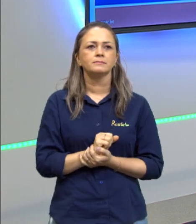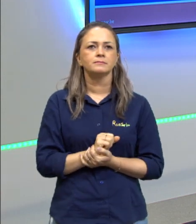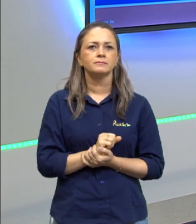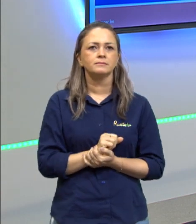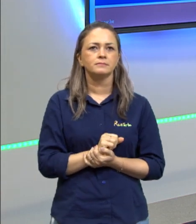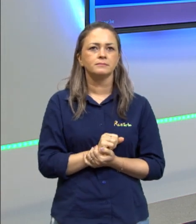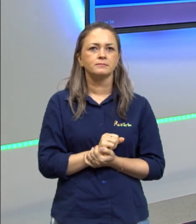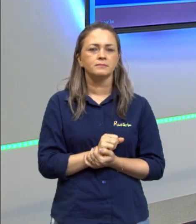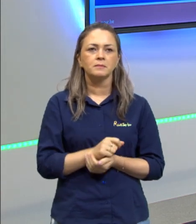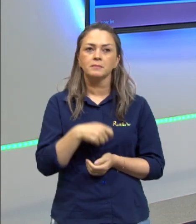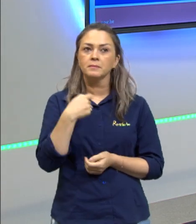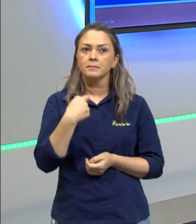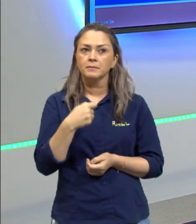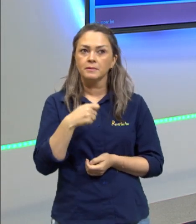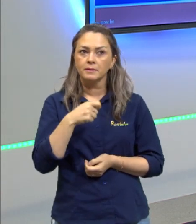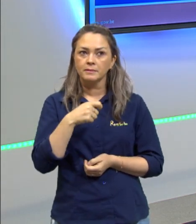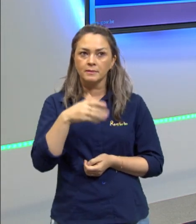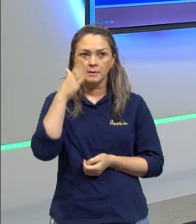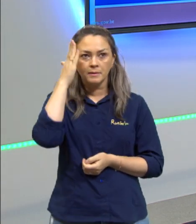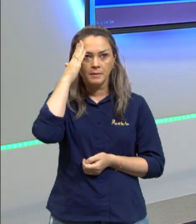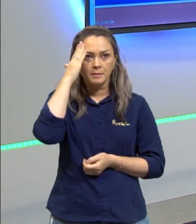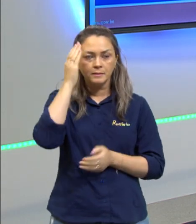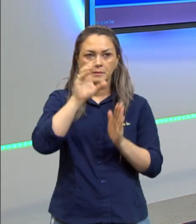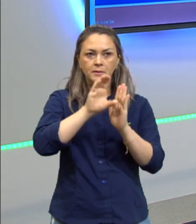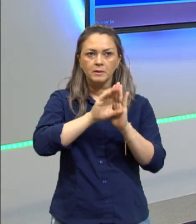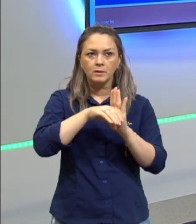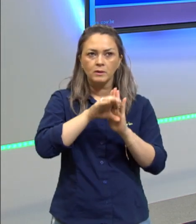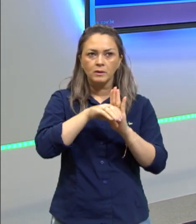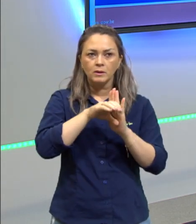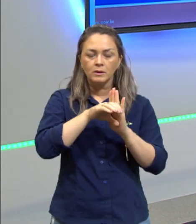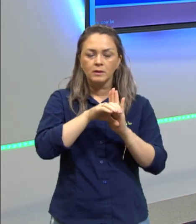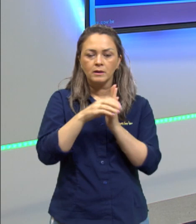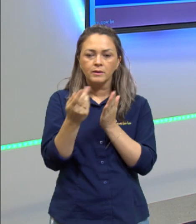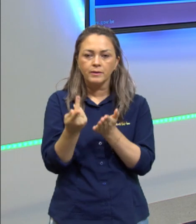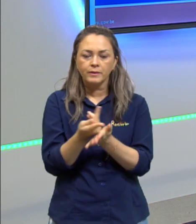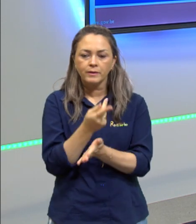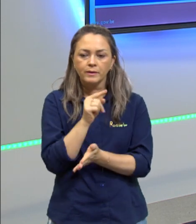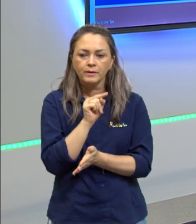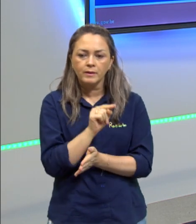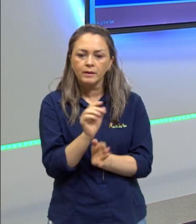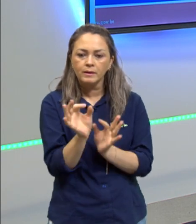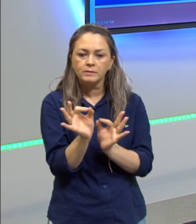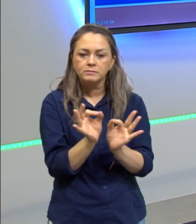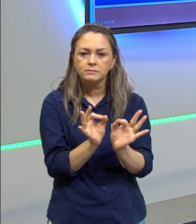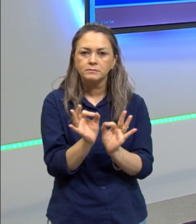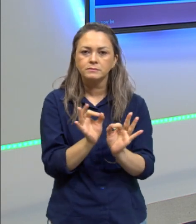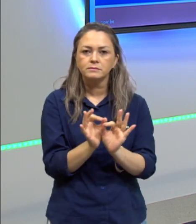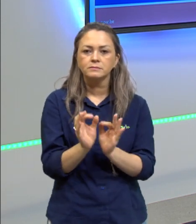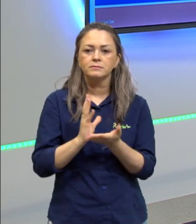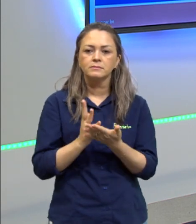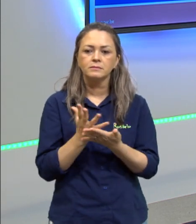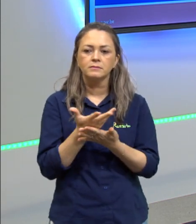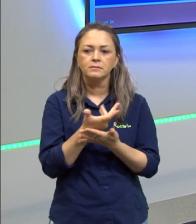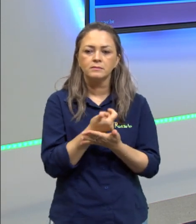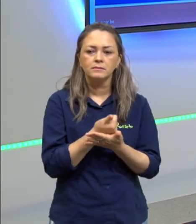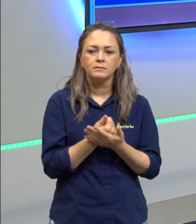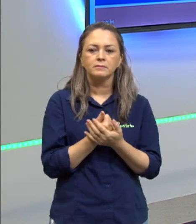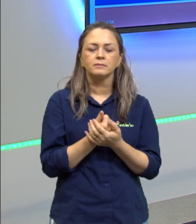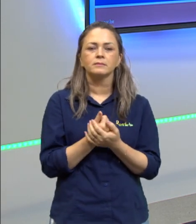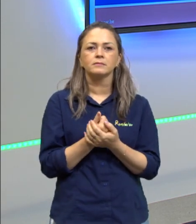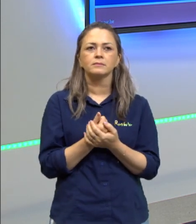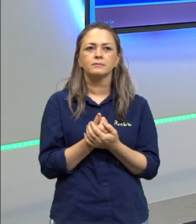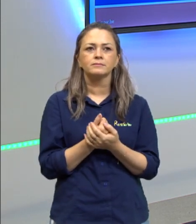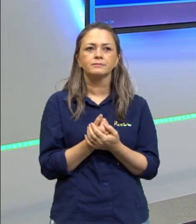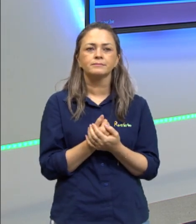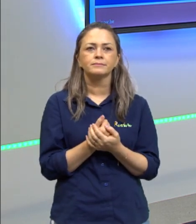é imprescindível nós sabermos desse conceito, para nós não errarmos na hora de organizar esses dados e não cometer o